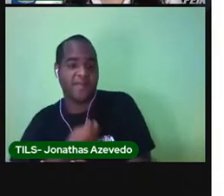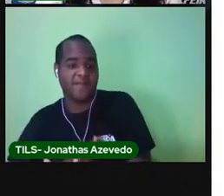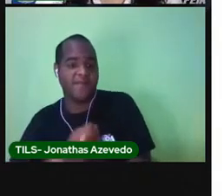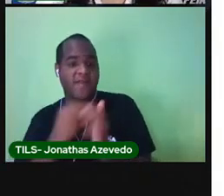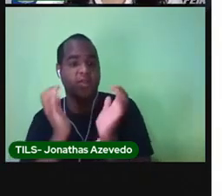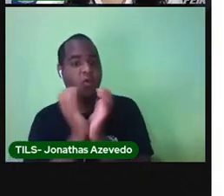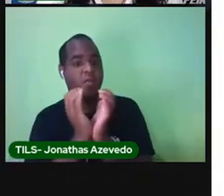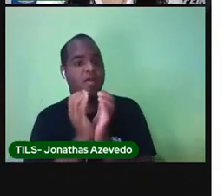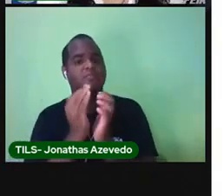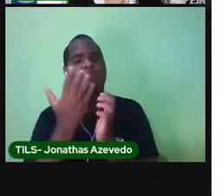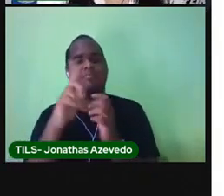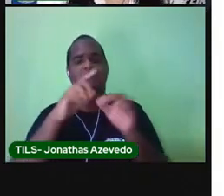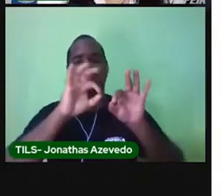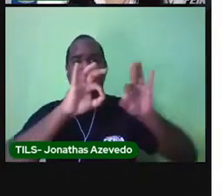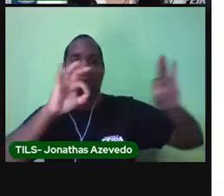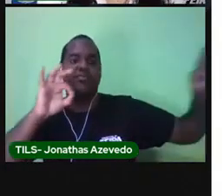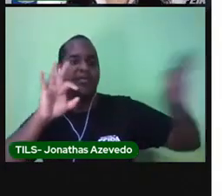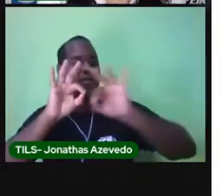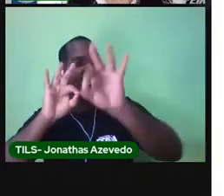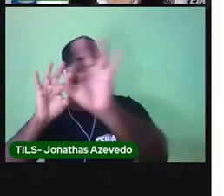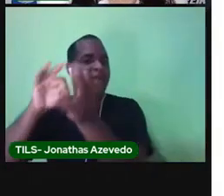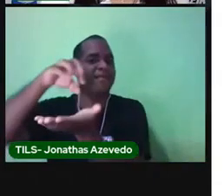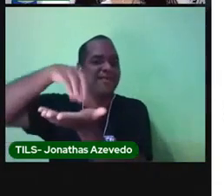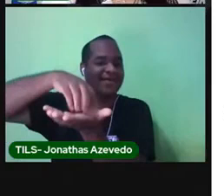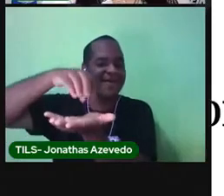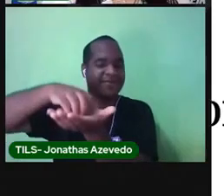bem afastados do centro da cidade.